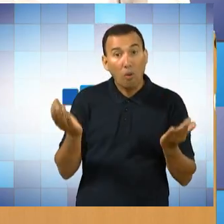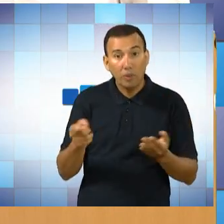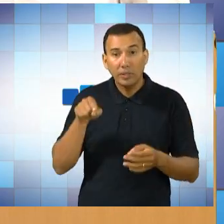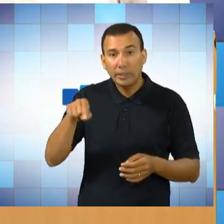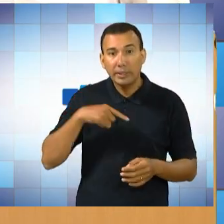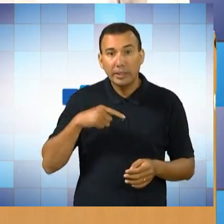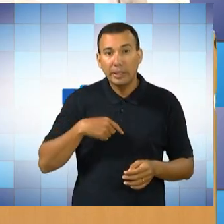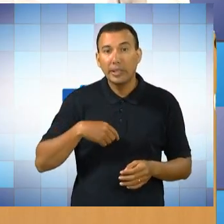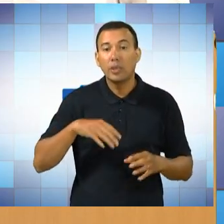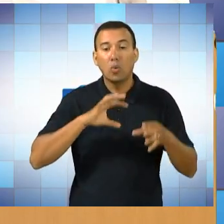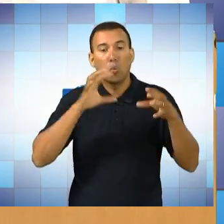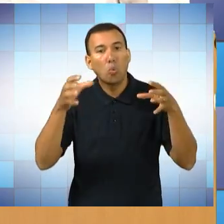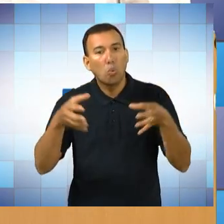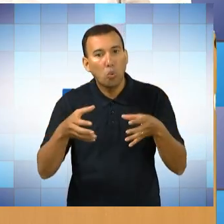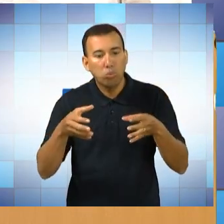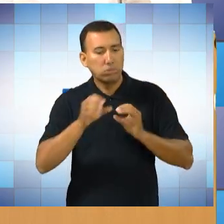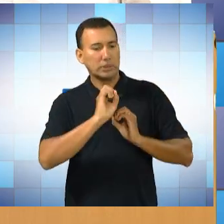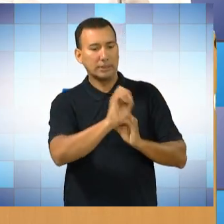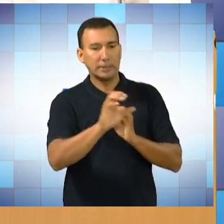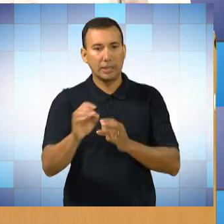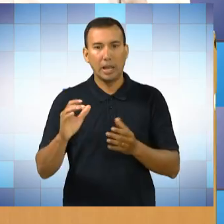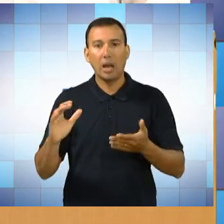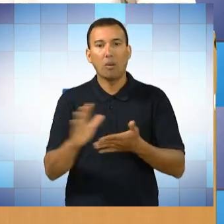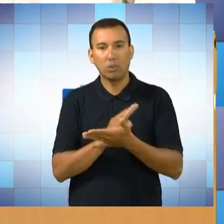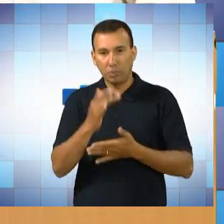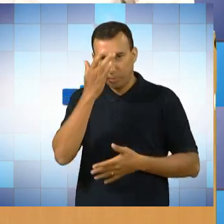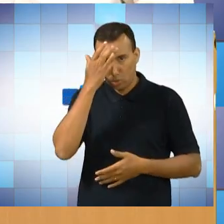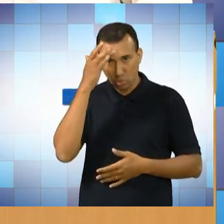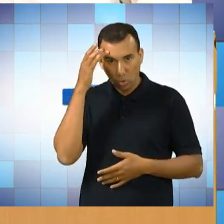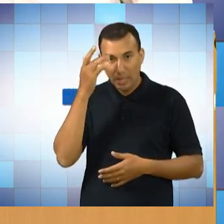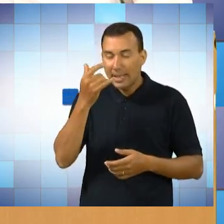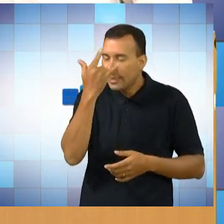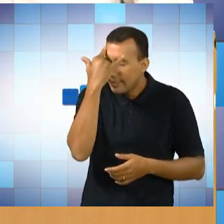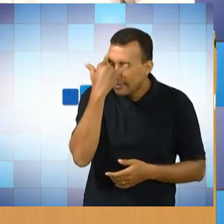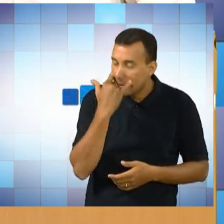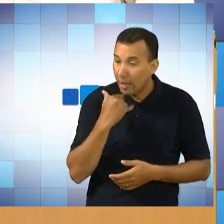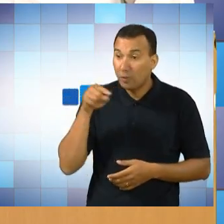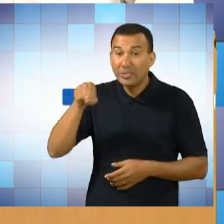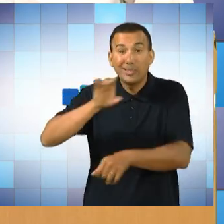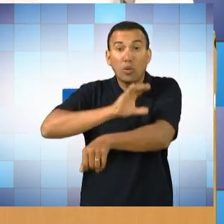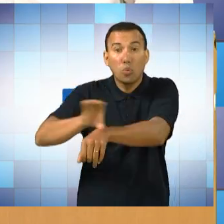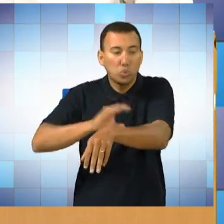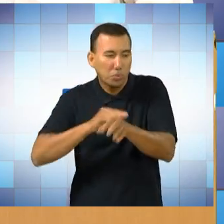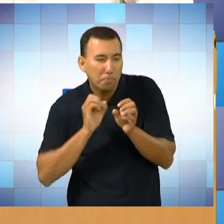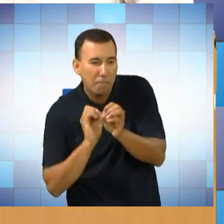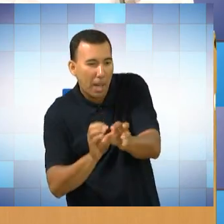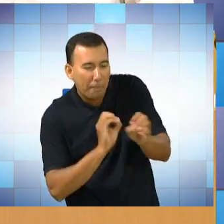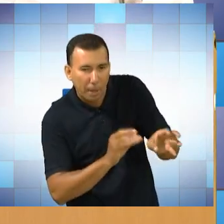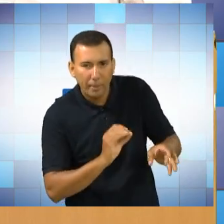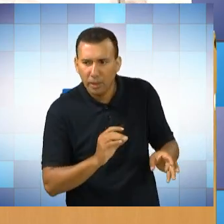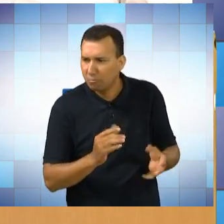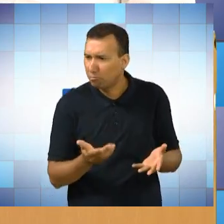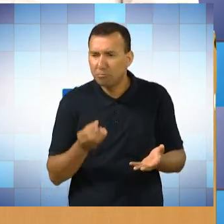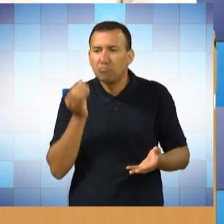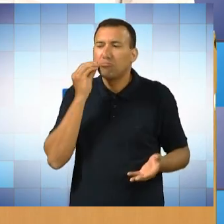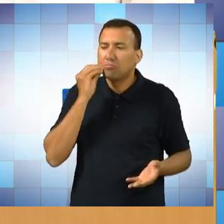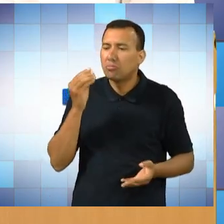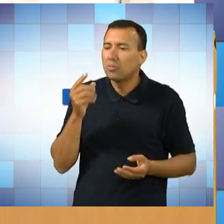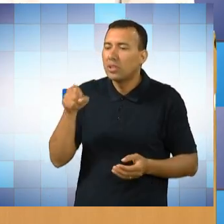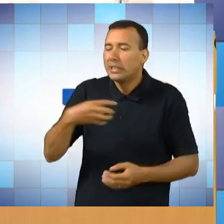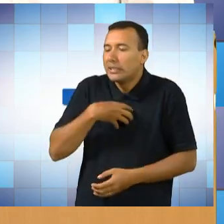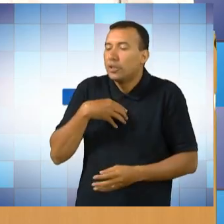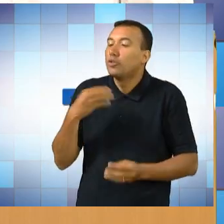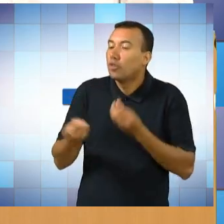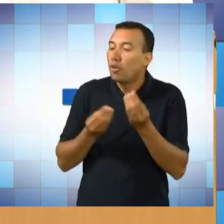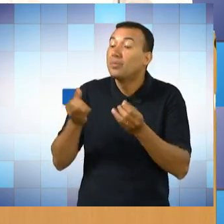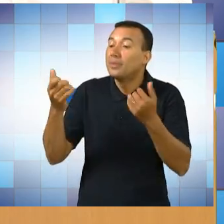um grupo de comunicadores cegos lá na Conradio. Essa experiência para você, conta um pouquinho dela. Olha